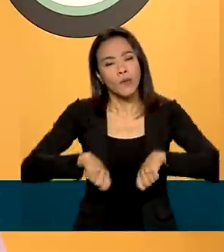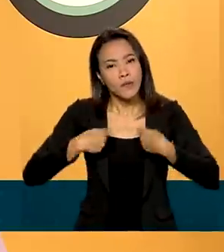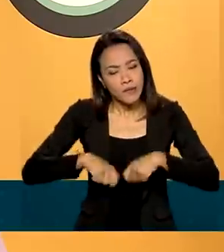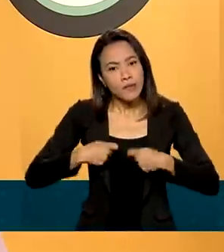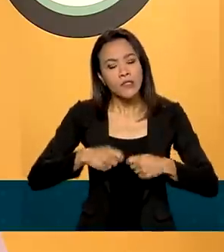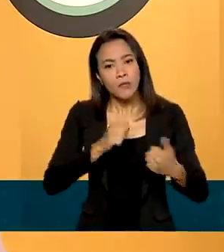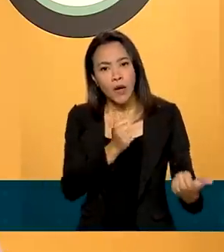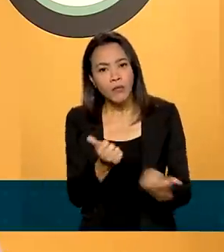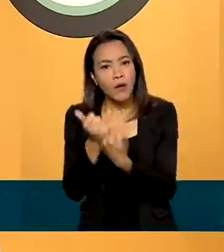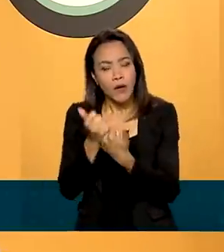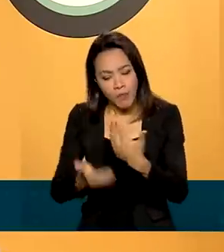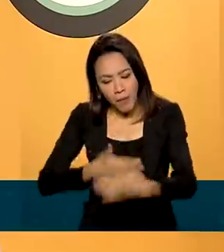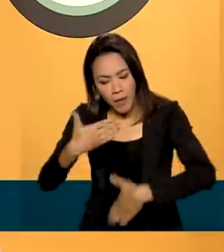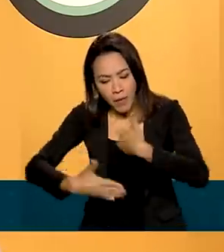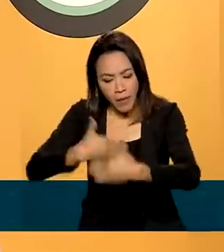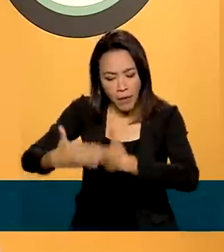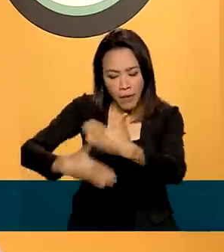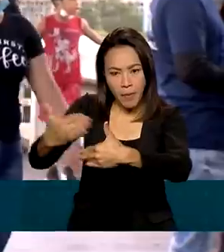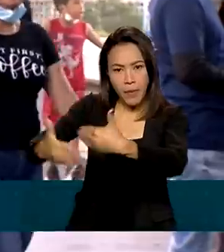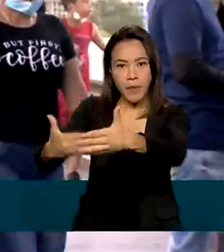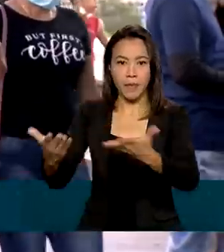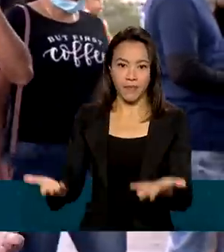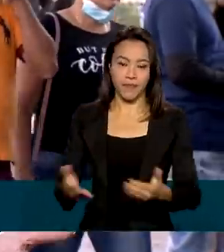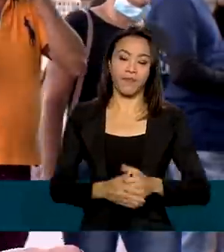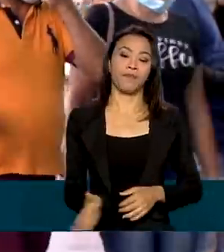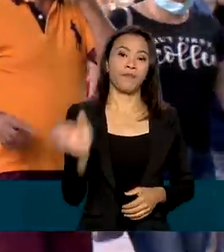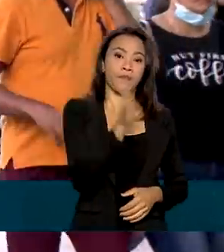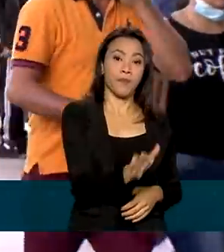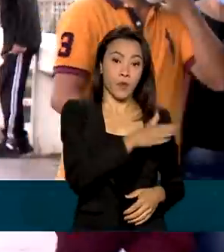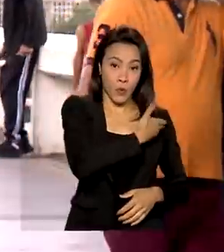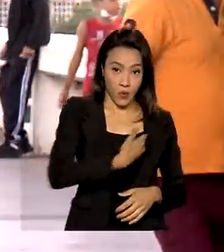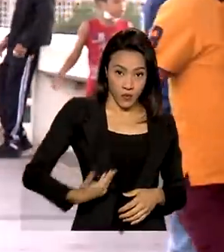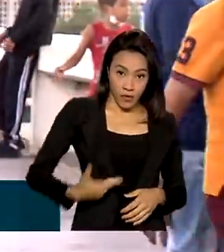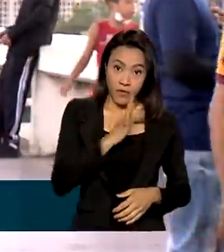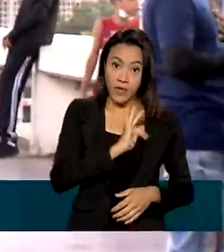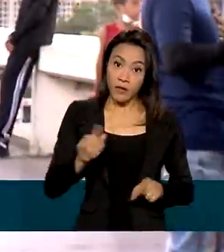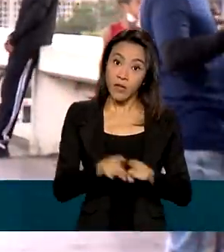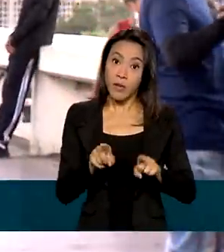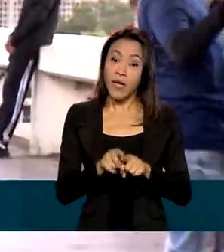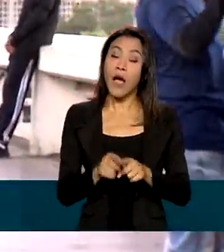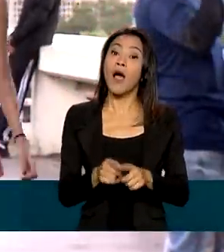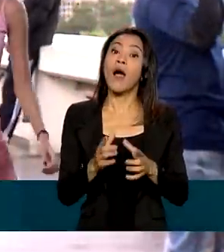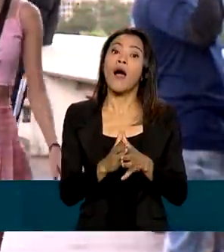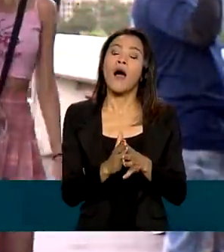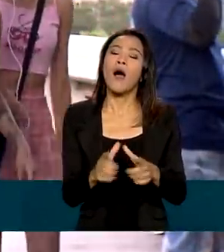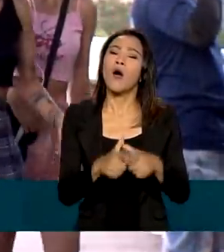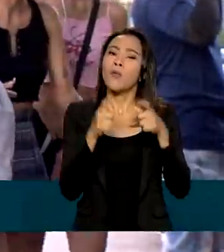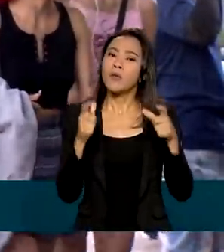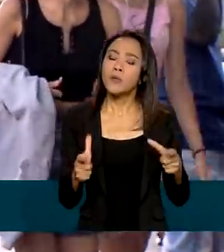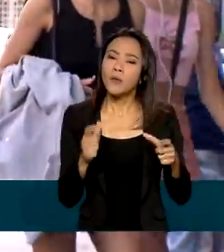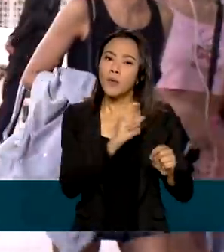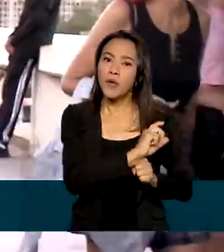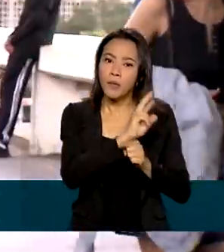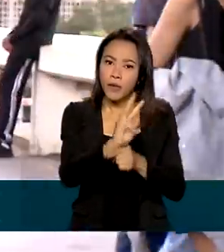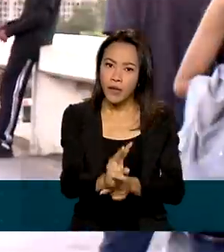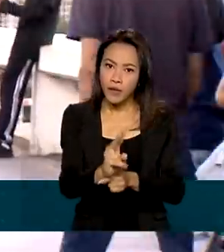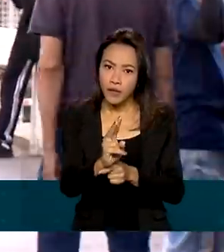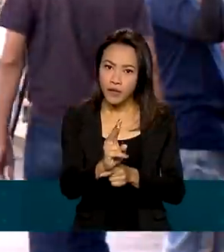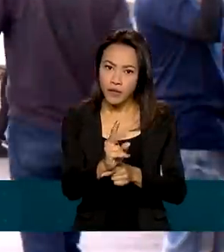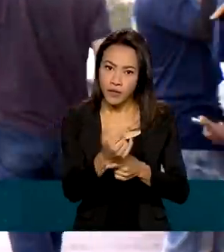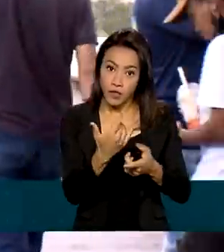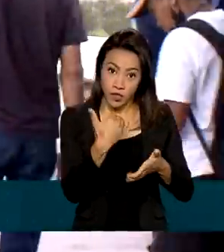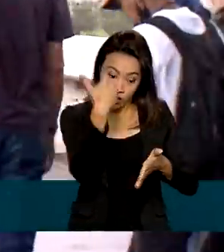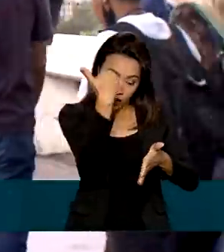investimento necessário para fazer uma expansão. O governo também aumentou a margem de crédito consignado dos atuais 35